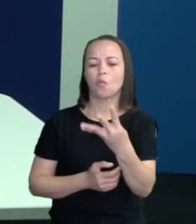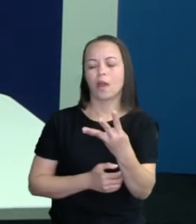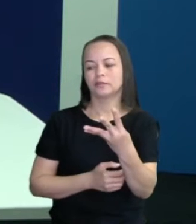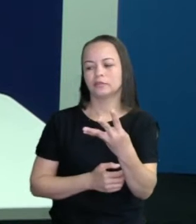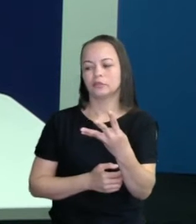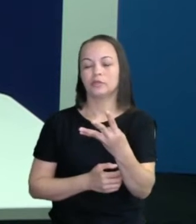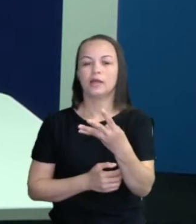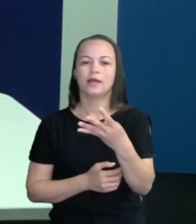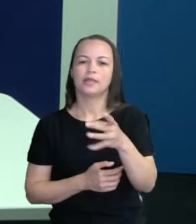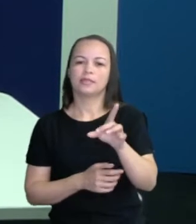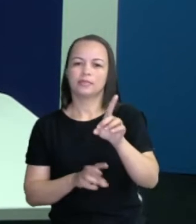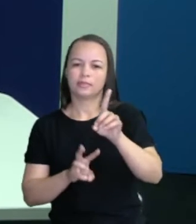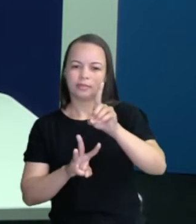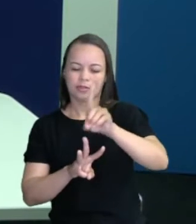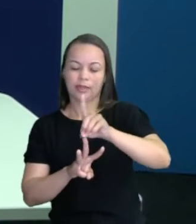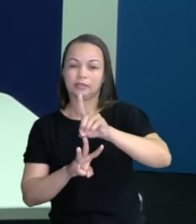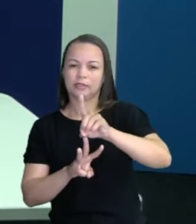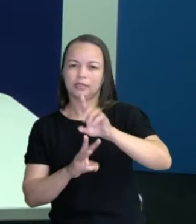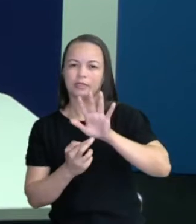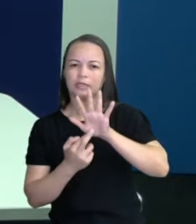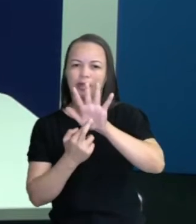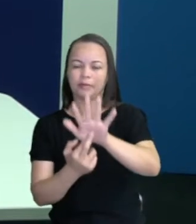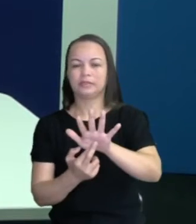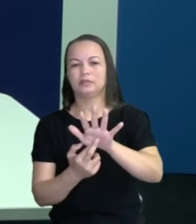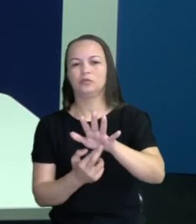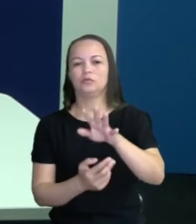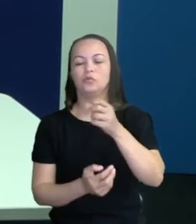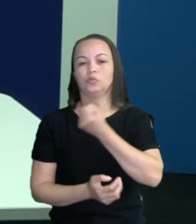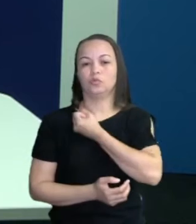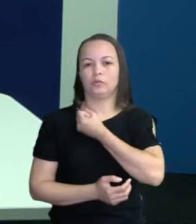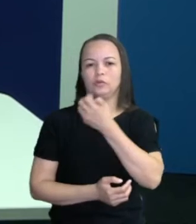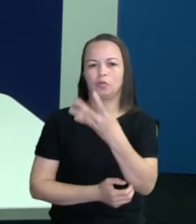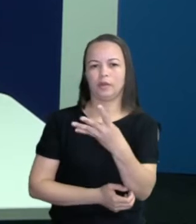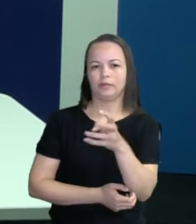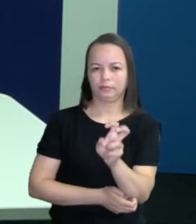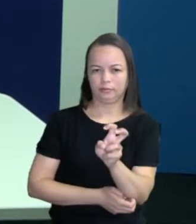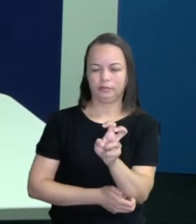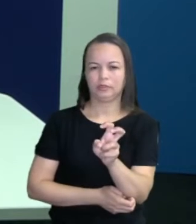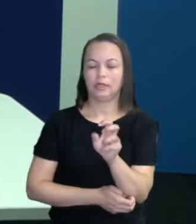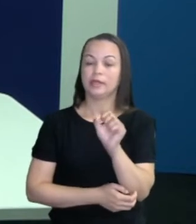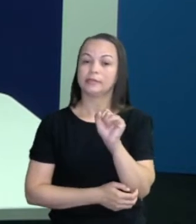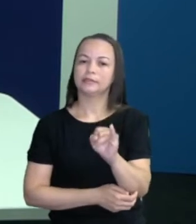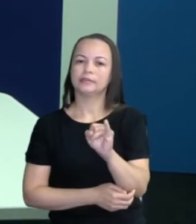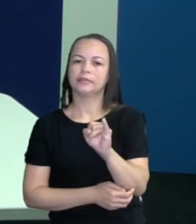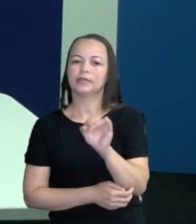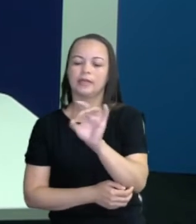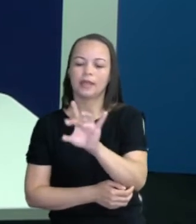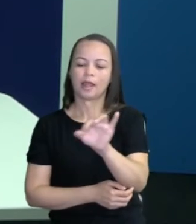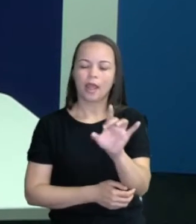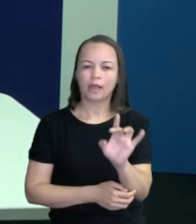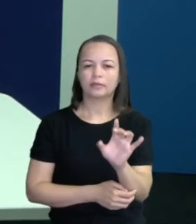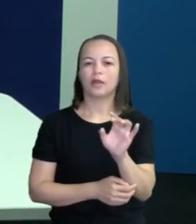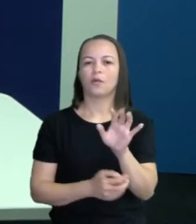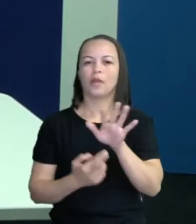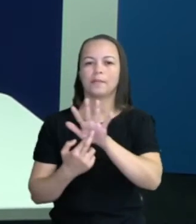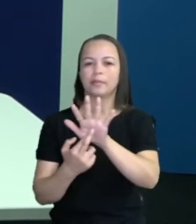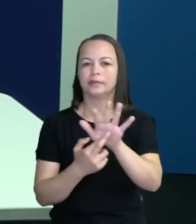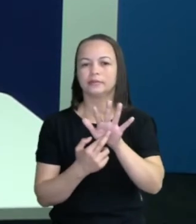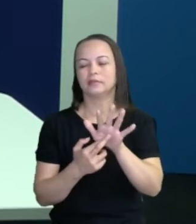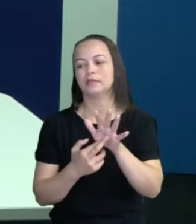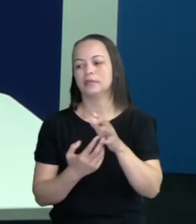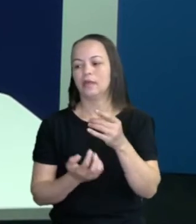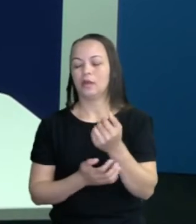dezenas. Que representam o número 45. Porque se cada dezena tem 10 unidades, eu tenho 45.